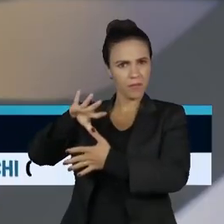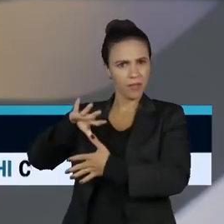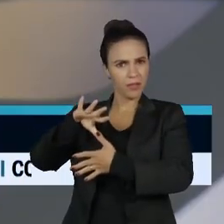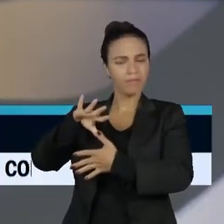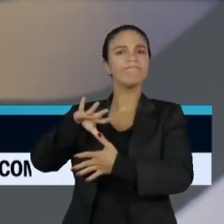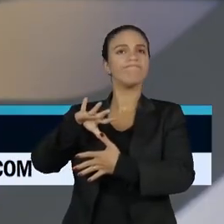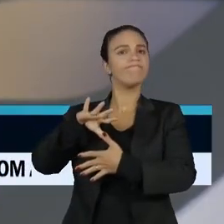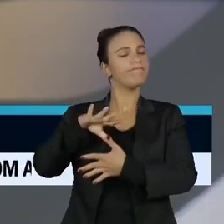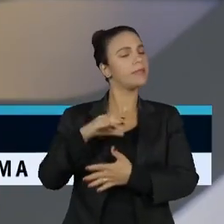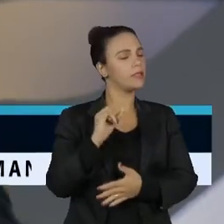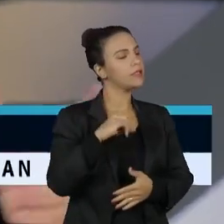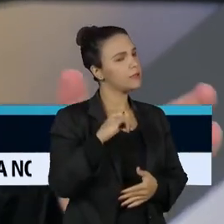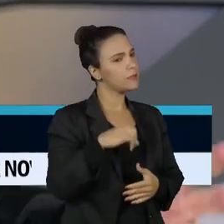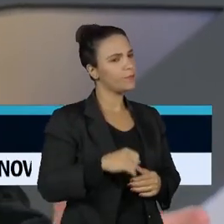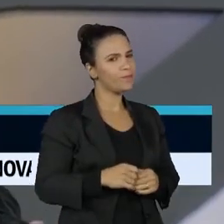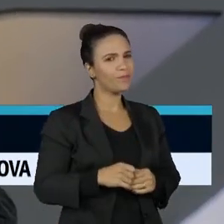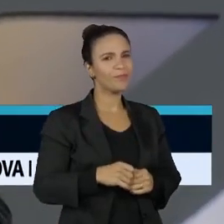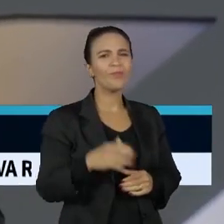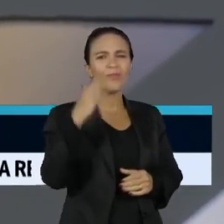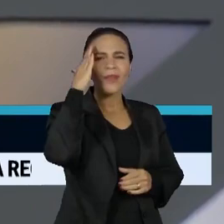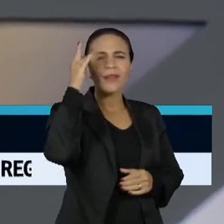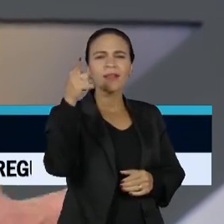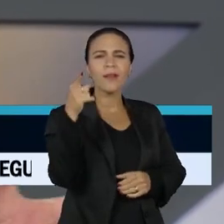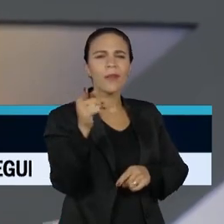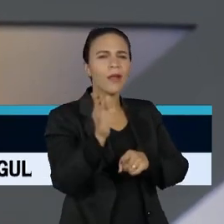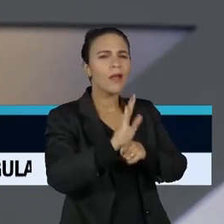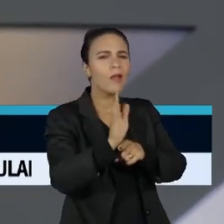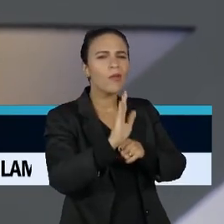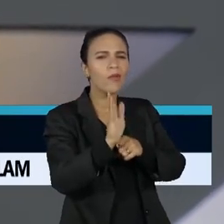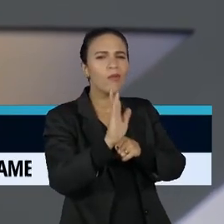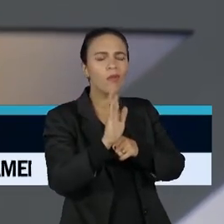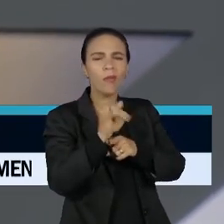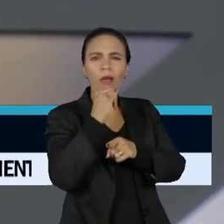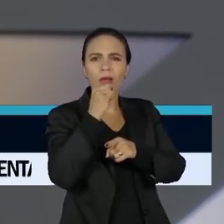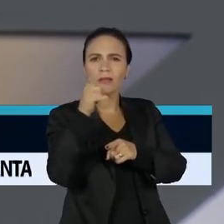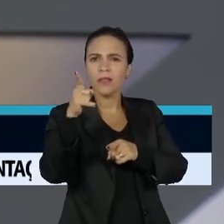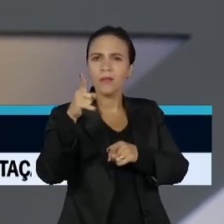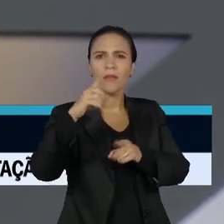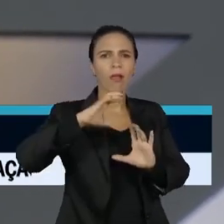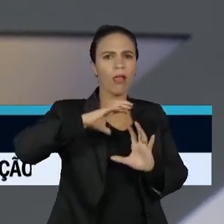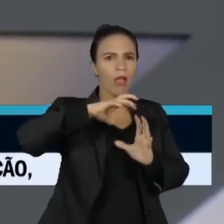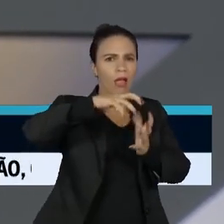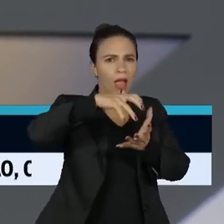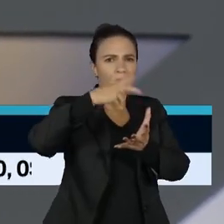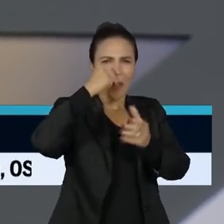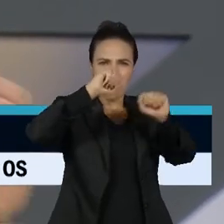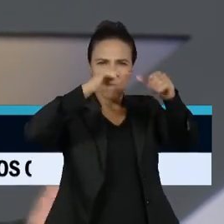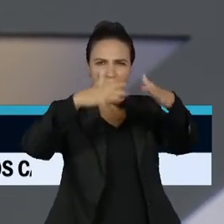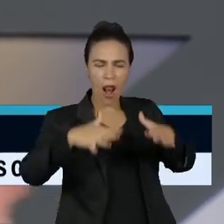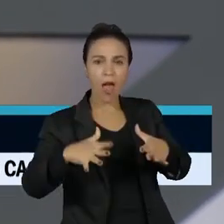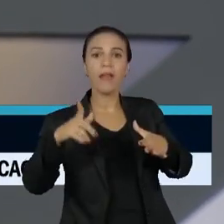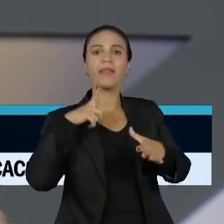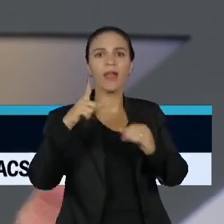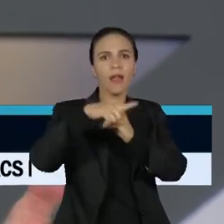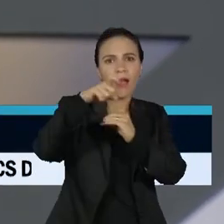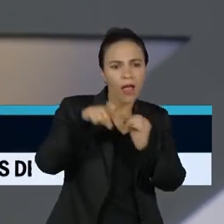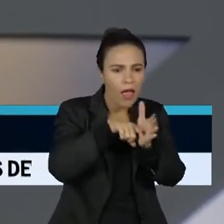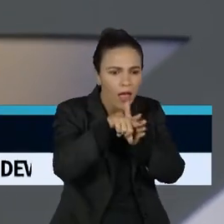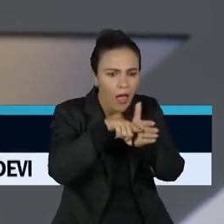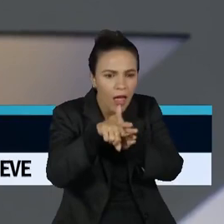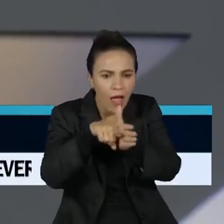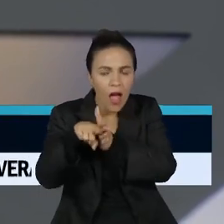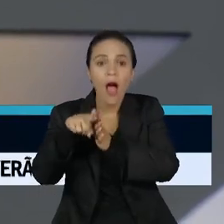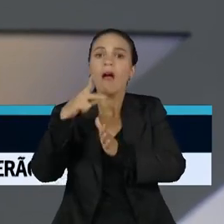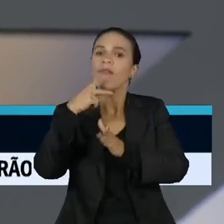Sim. Sabe aquele filme de disaster movie que o cientista avisa antes e tal, e depois vê o meteoro e chega